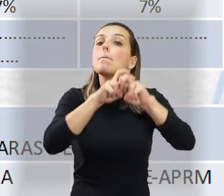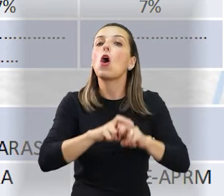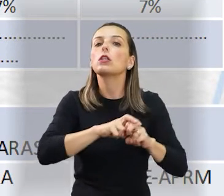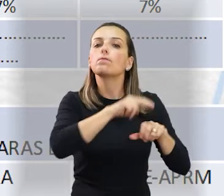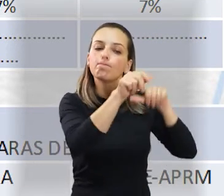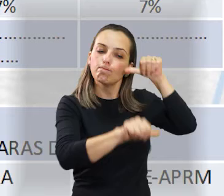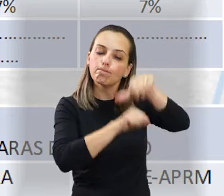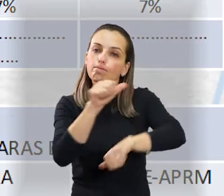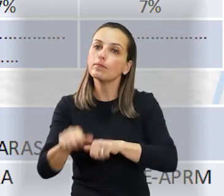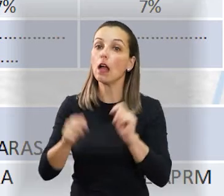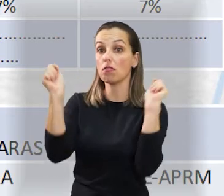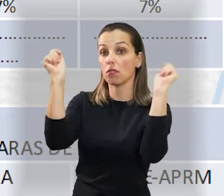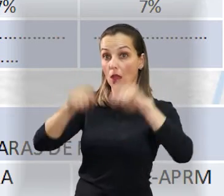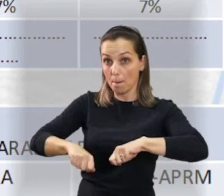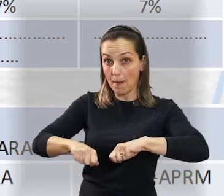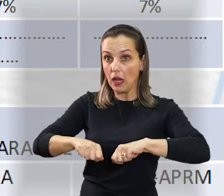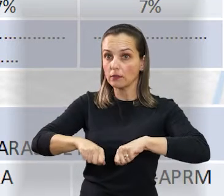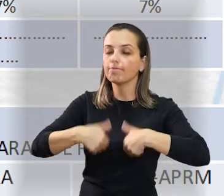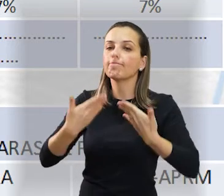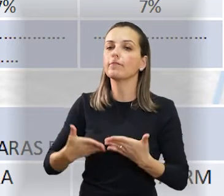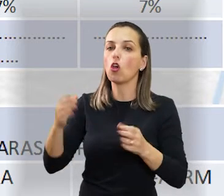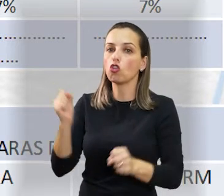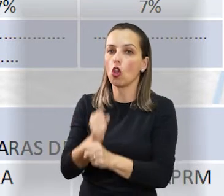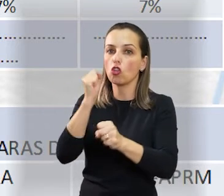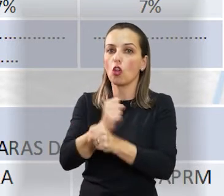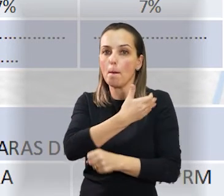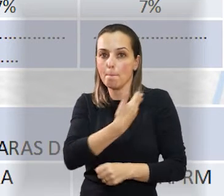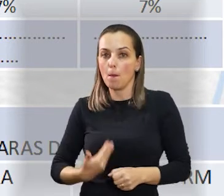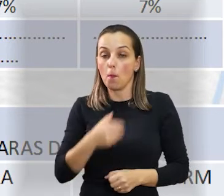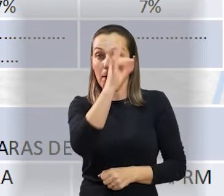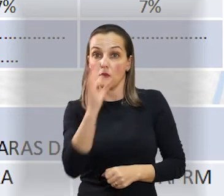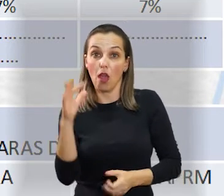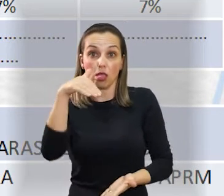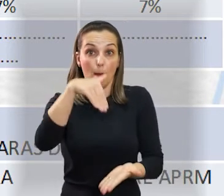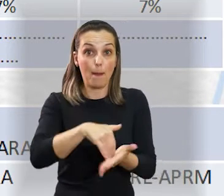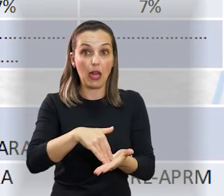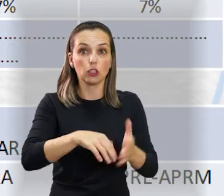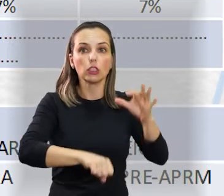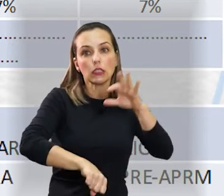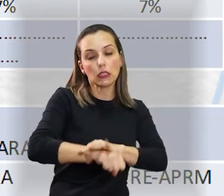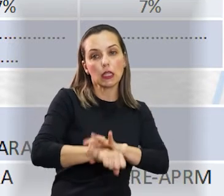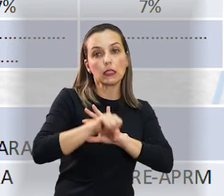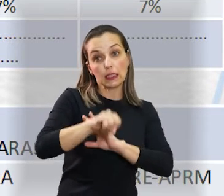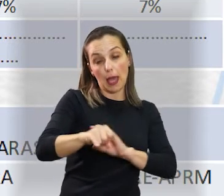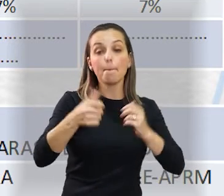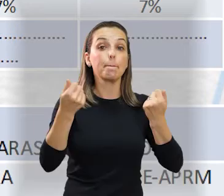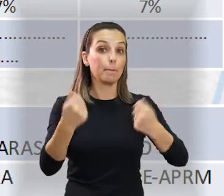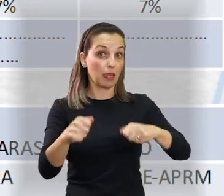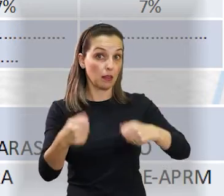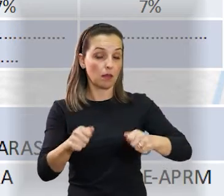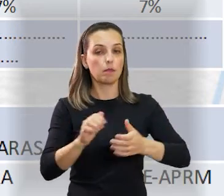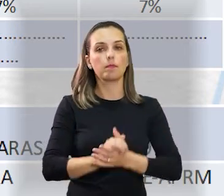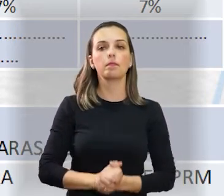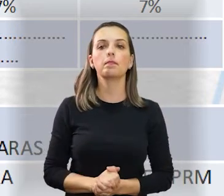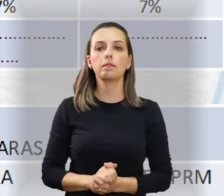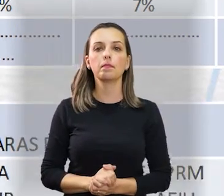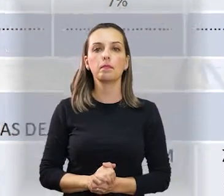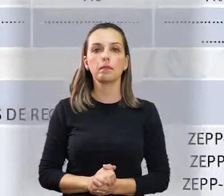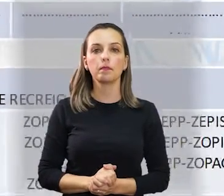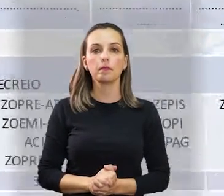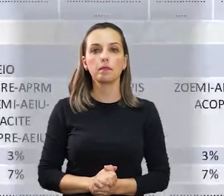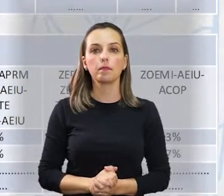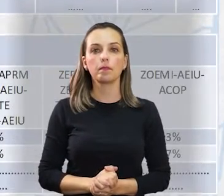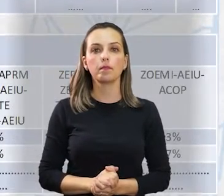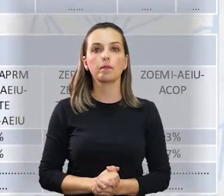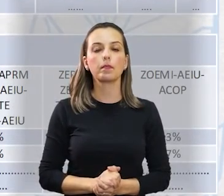Garantindo, assim, mesmo que seja realizada a permuta da área patrimonial, é garantido um percentual mínimo para a implantação